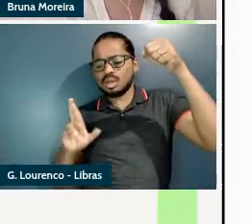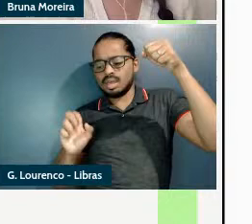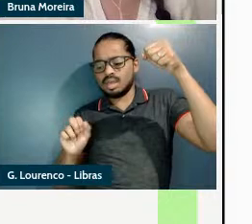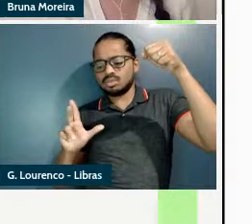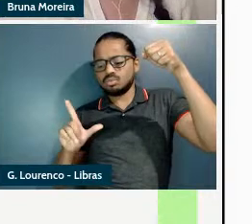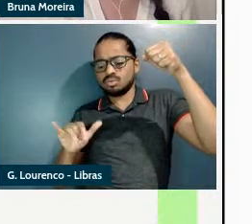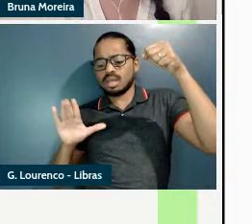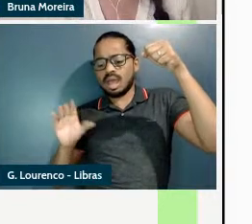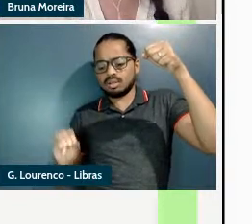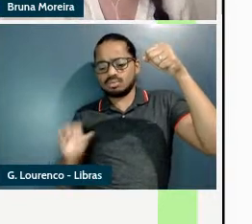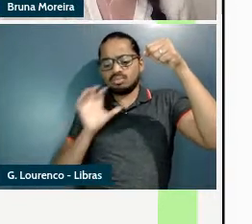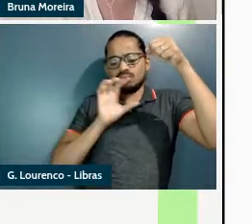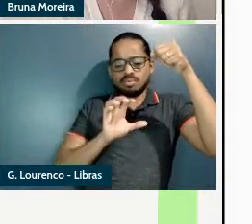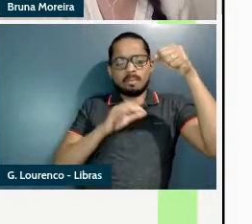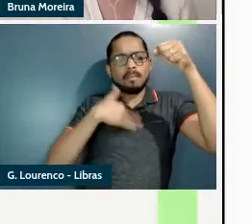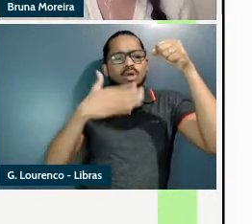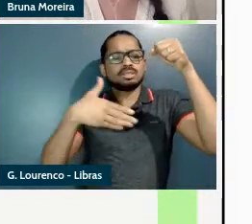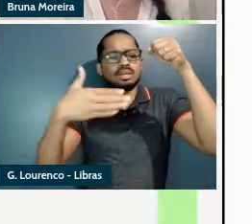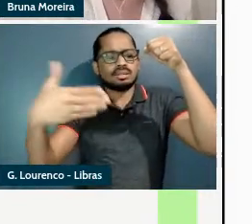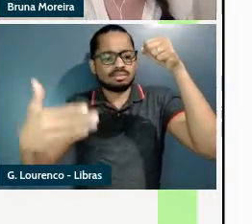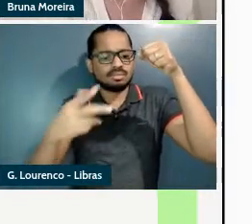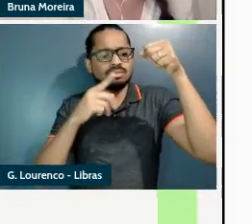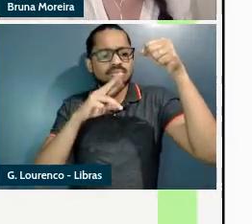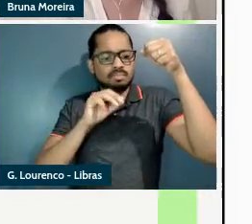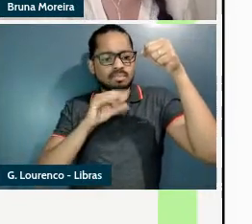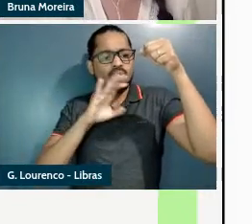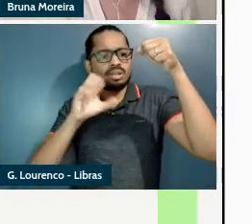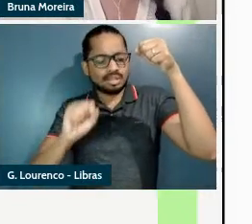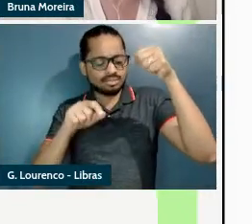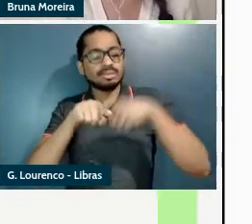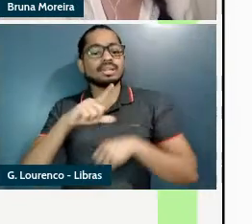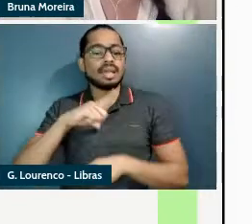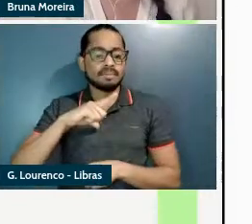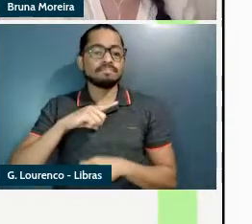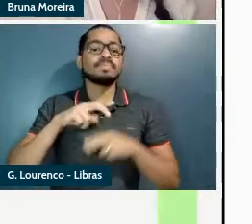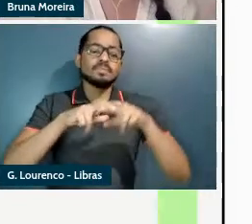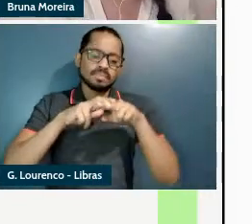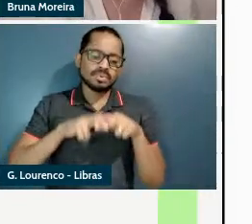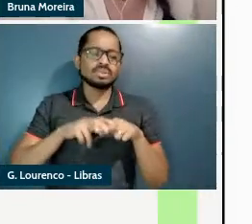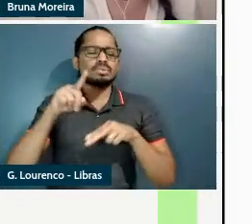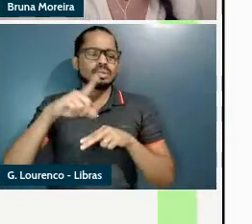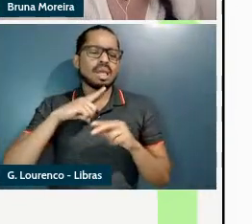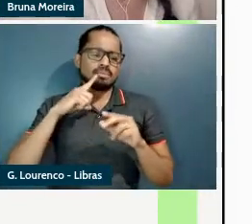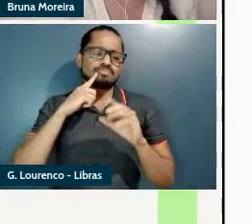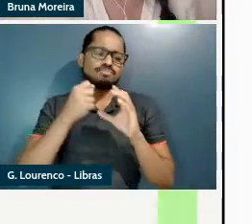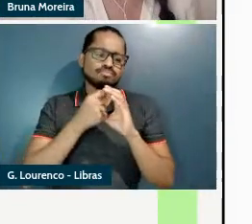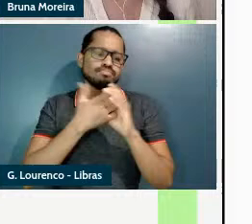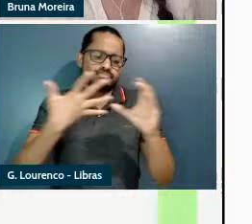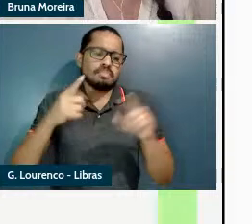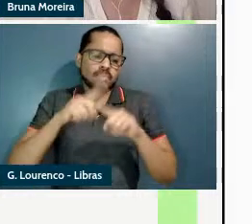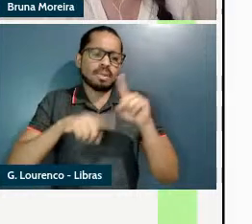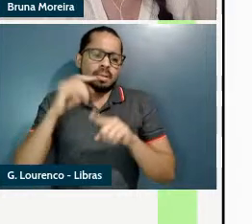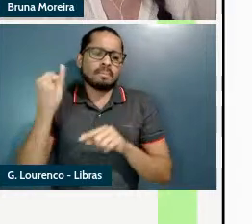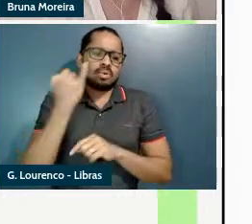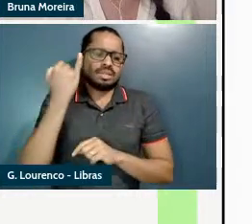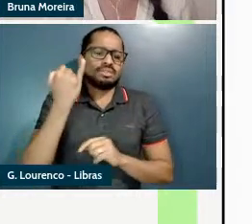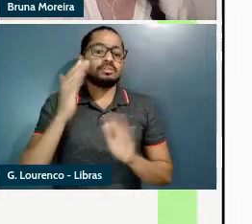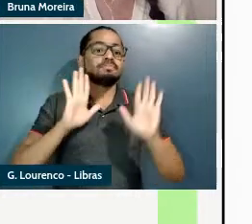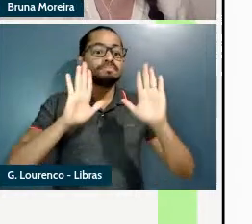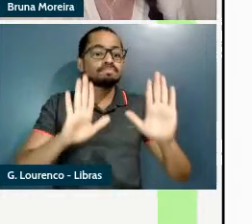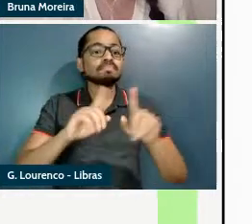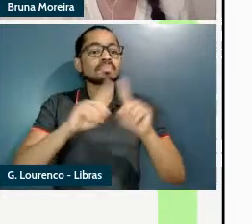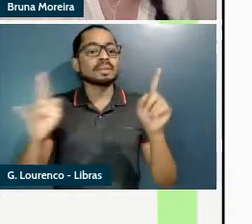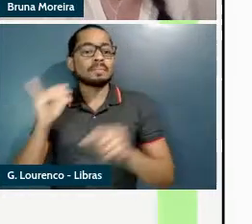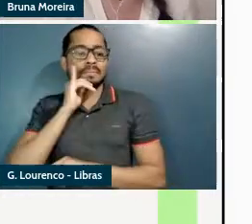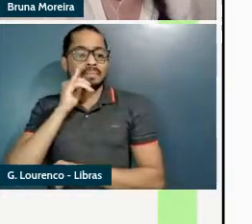e ele vai ser relativizado a certas propriedades relevantes para esse evento de quebrar já amável no